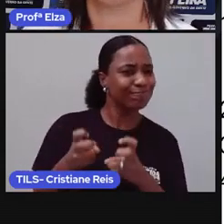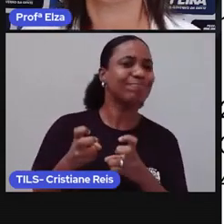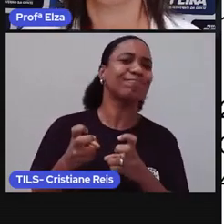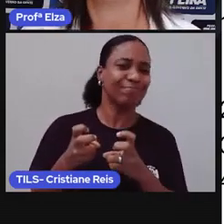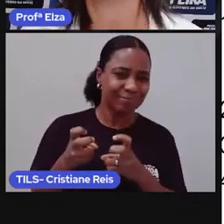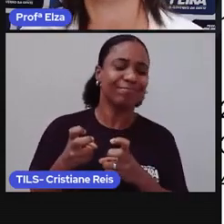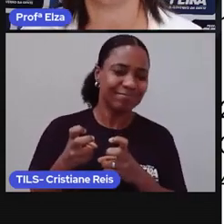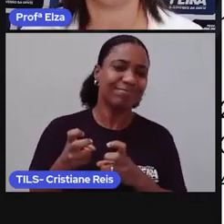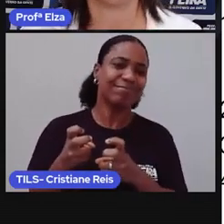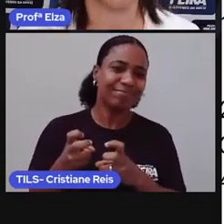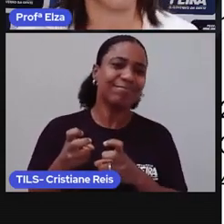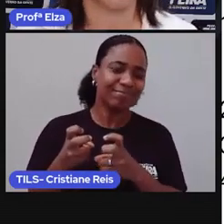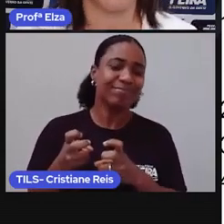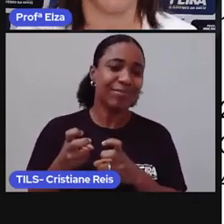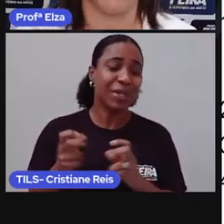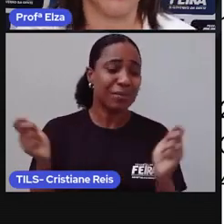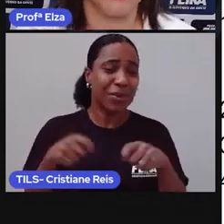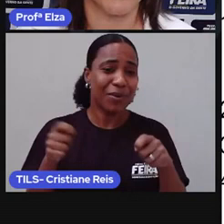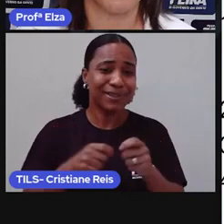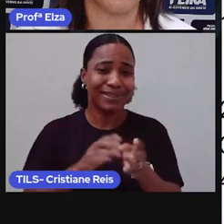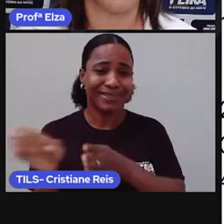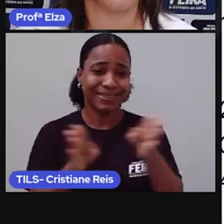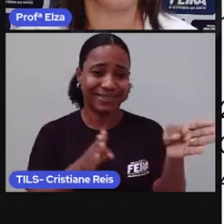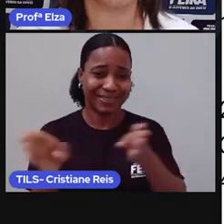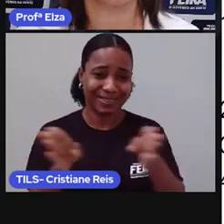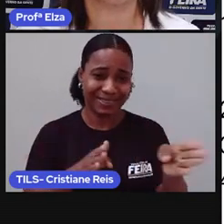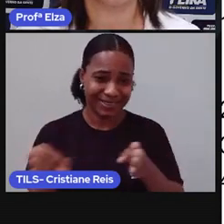abre infinitas possibilidades.